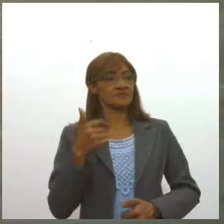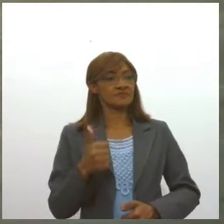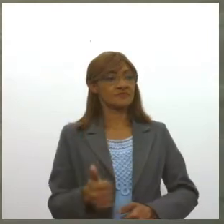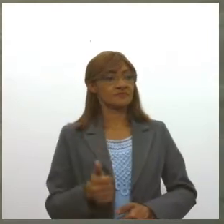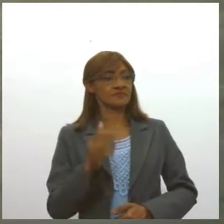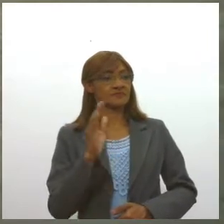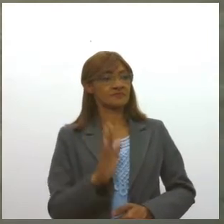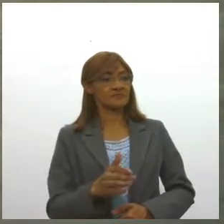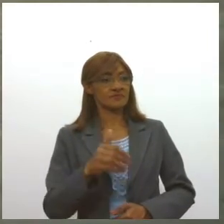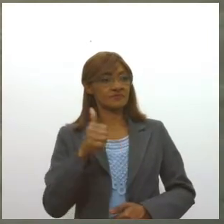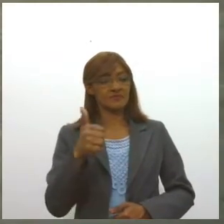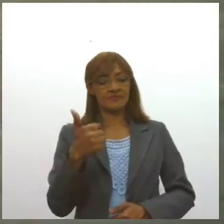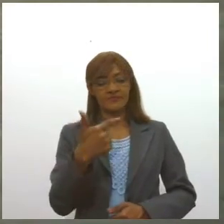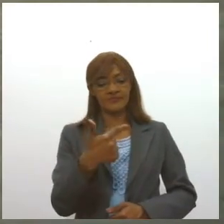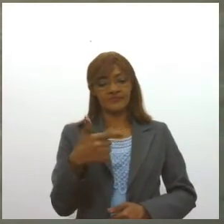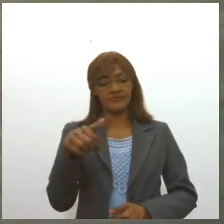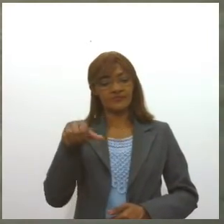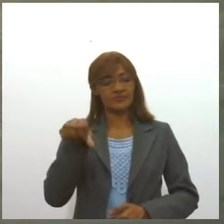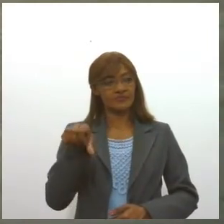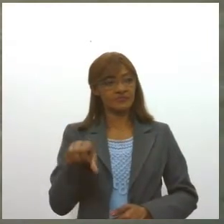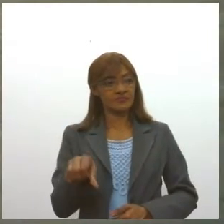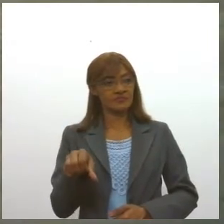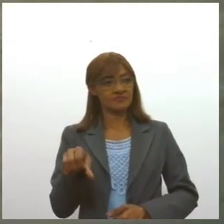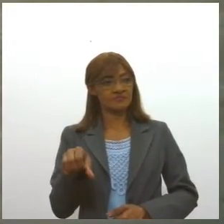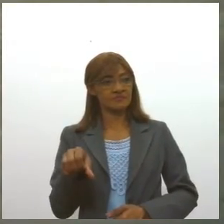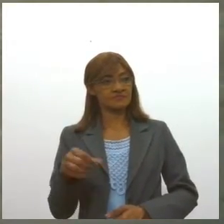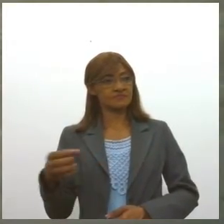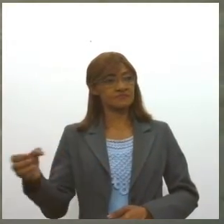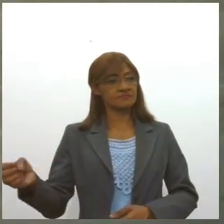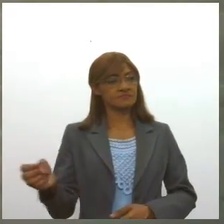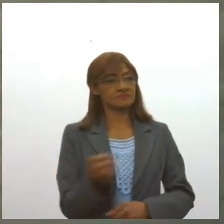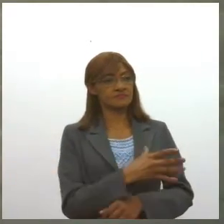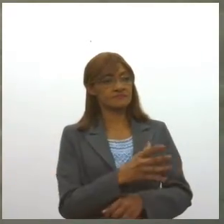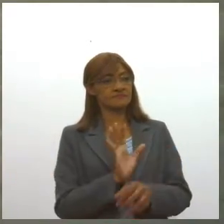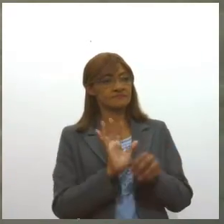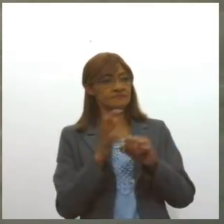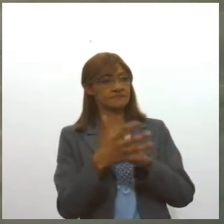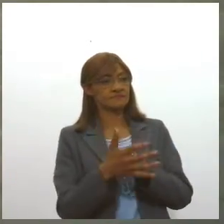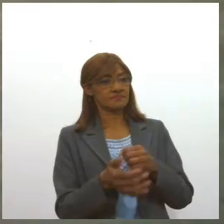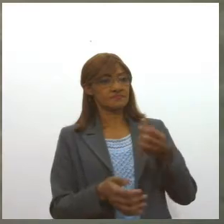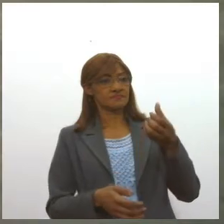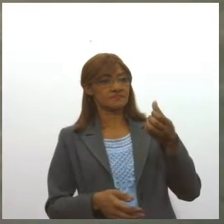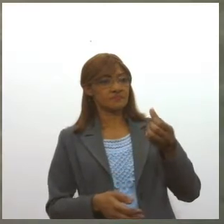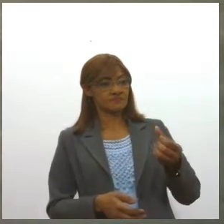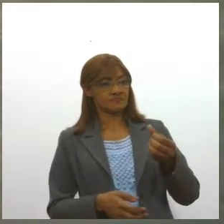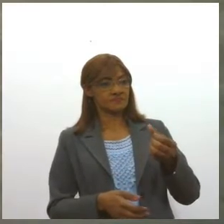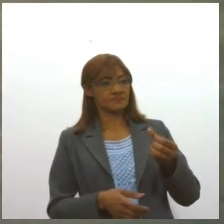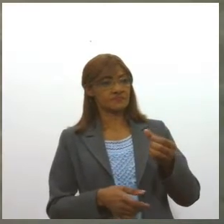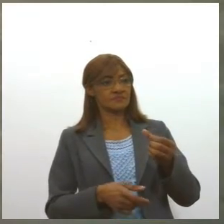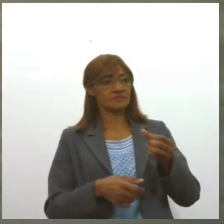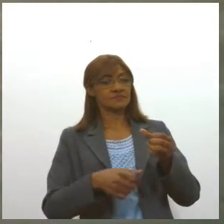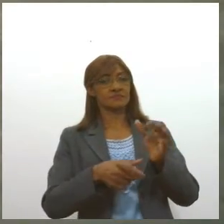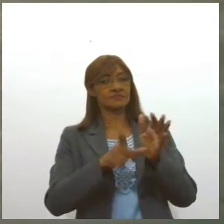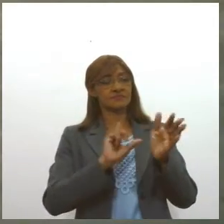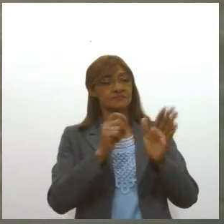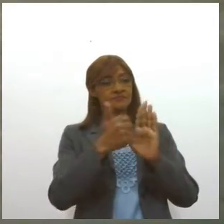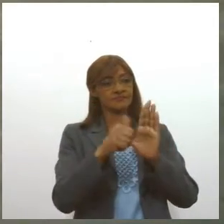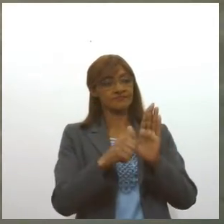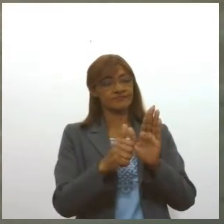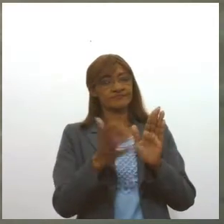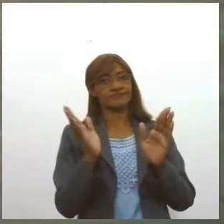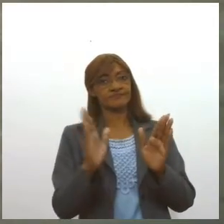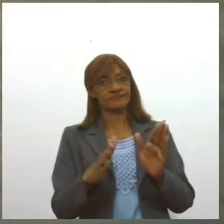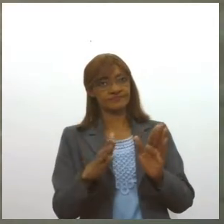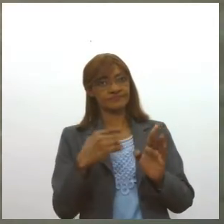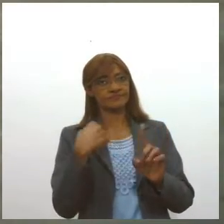129 novos casos da Covid-19. Seis óbitos que estavam em investigação foram confirmados. Total